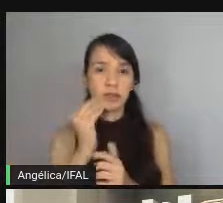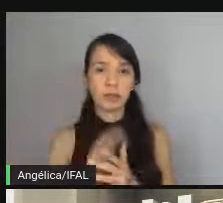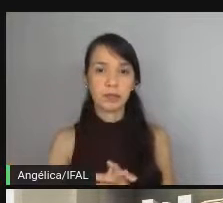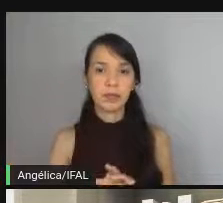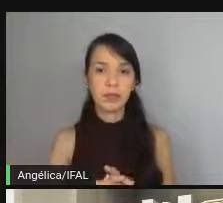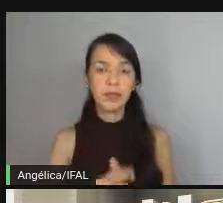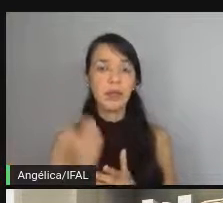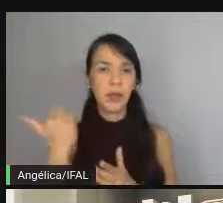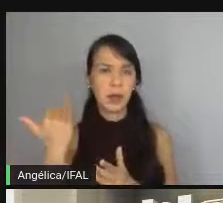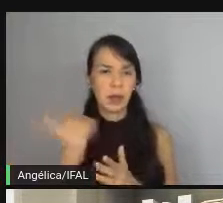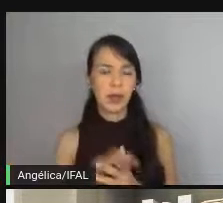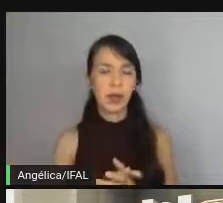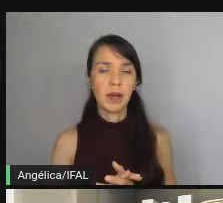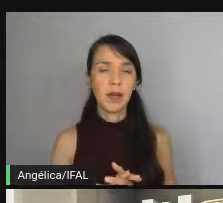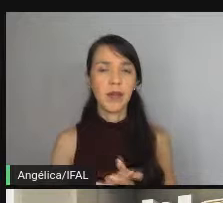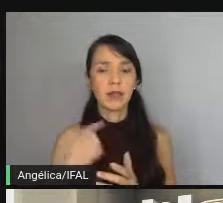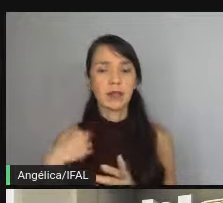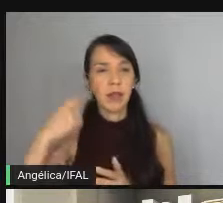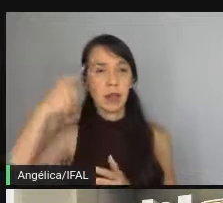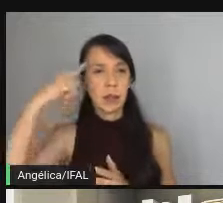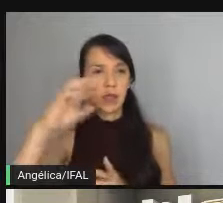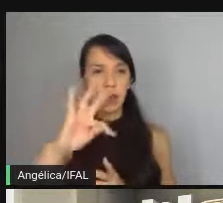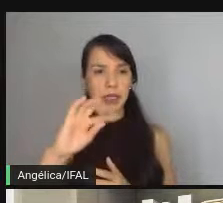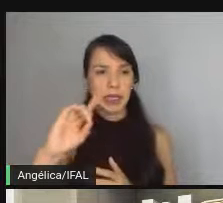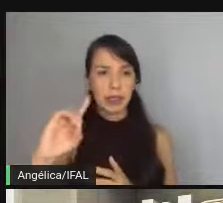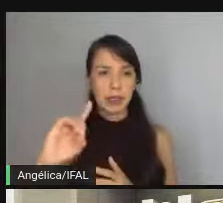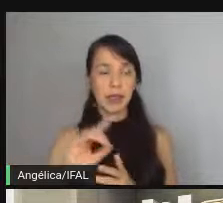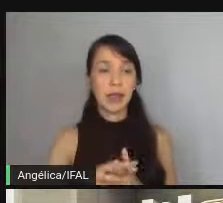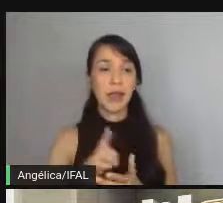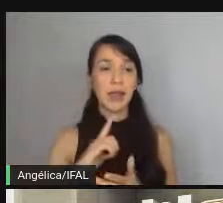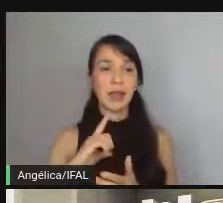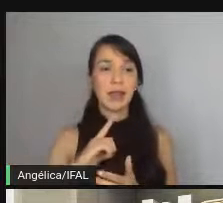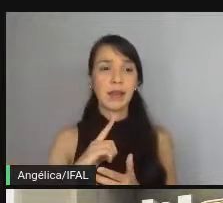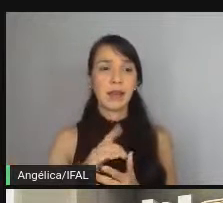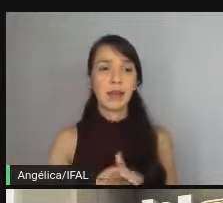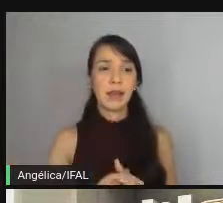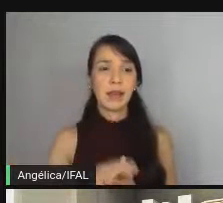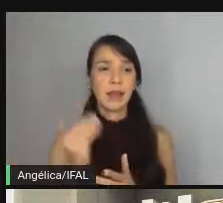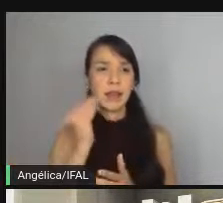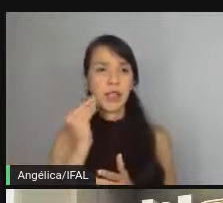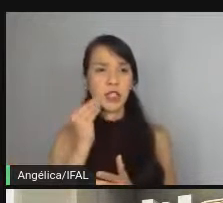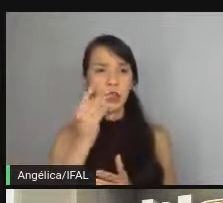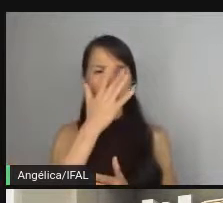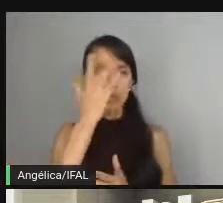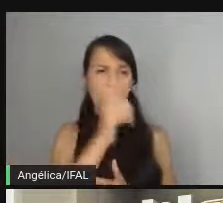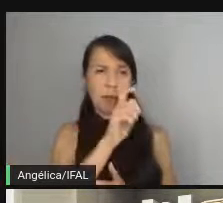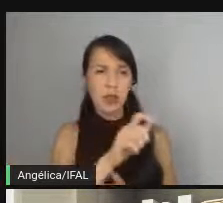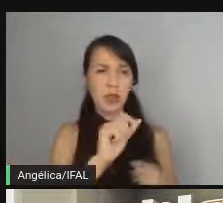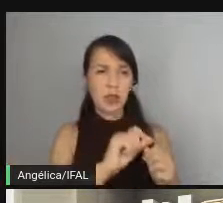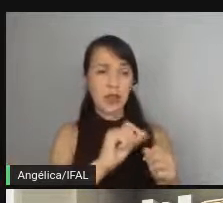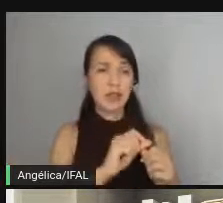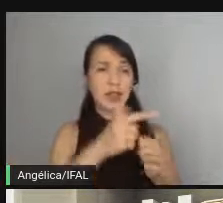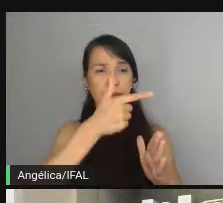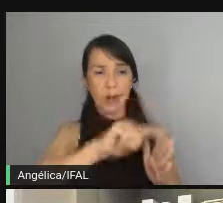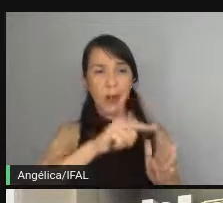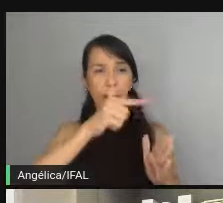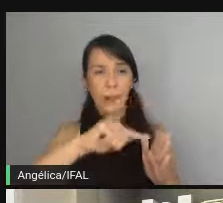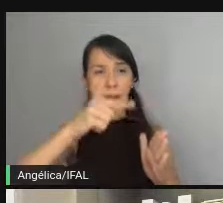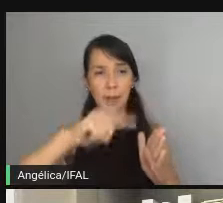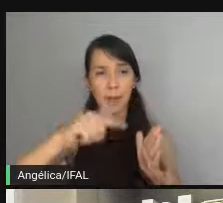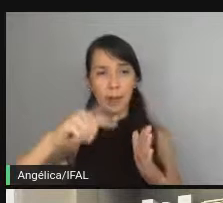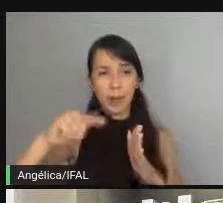Na época que ele pensou em TDD, existia muito teste manual e era muito repetitivo.